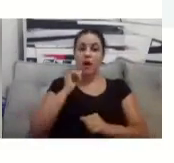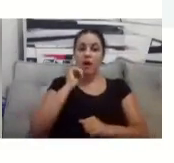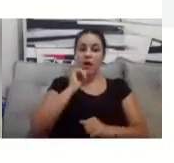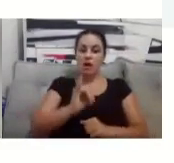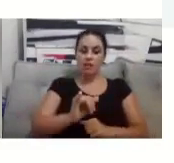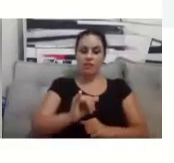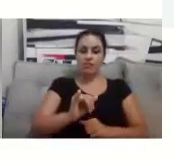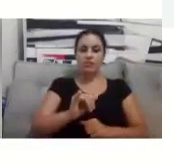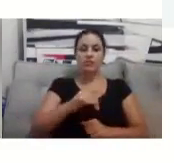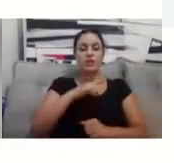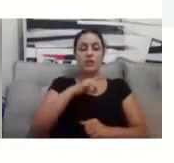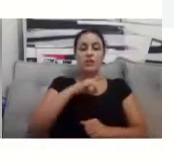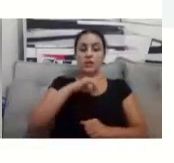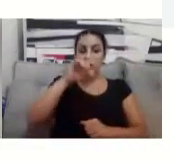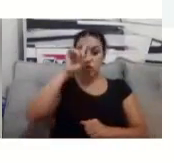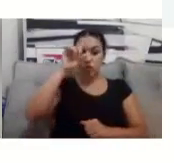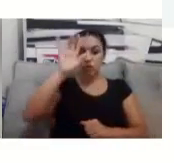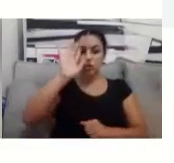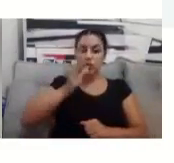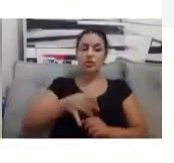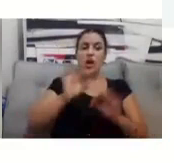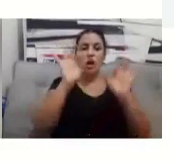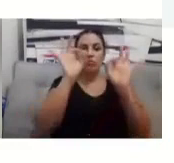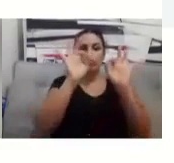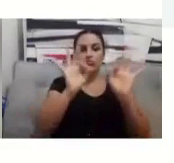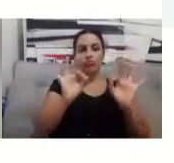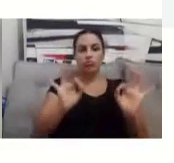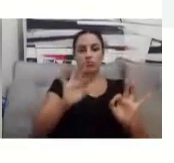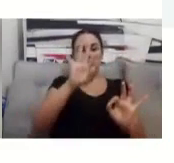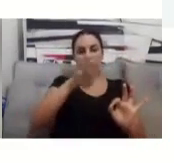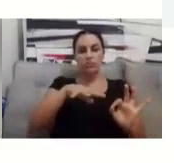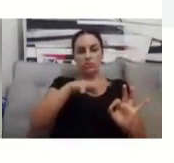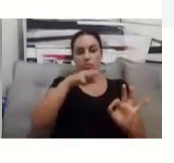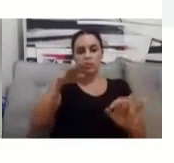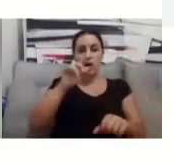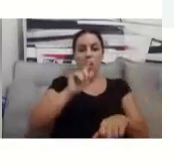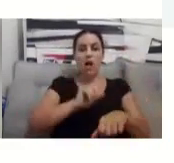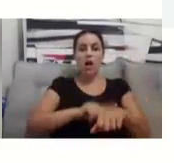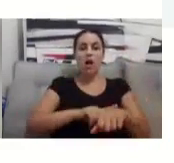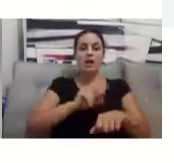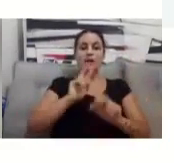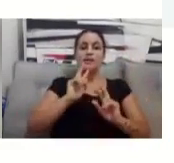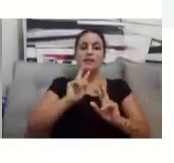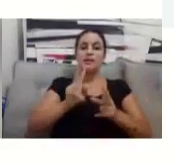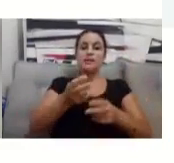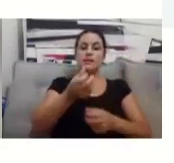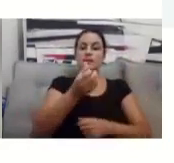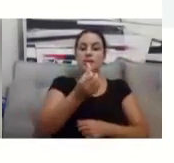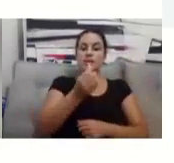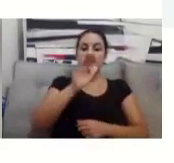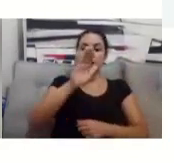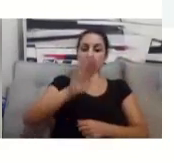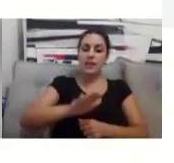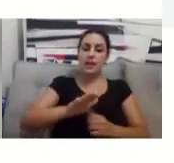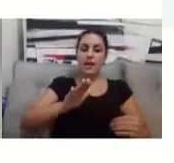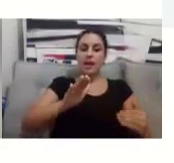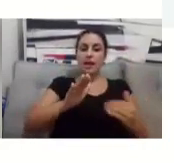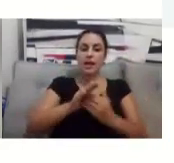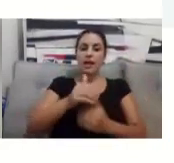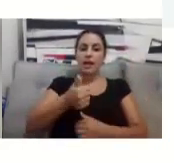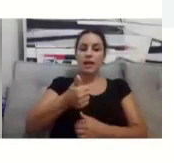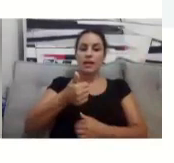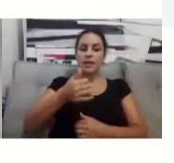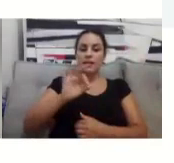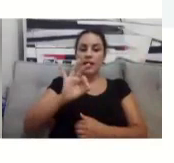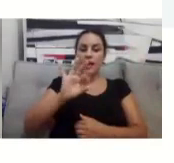cronograma e o horário é sempre de 18 às 22 e são no